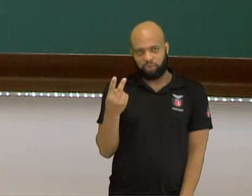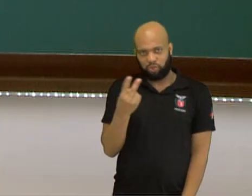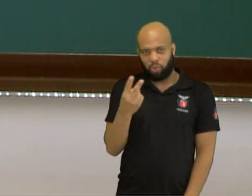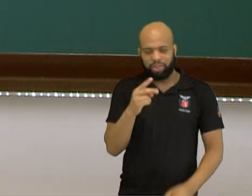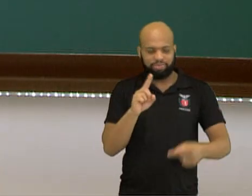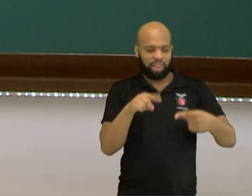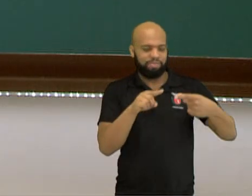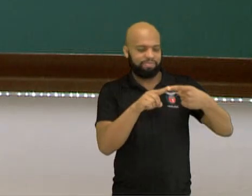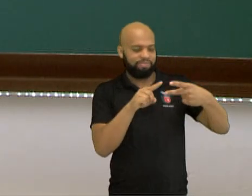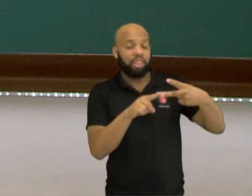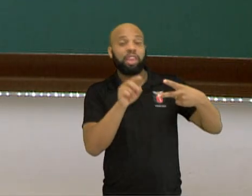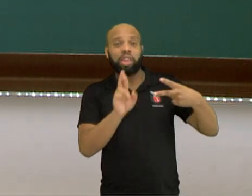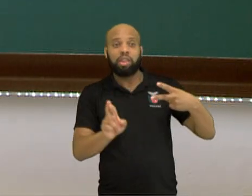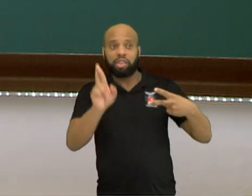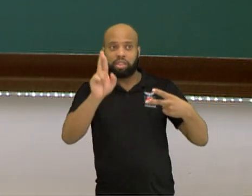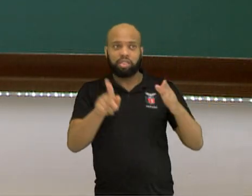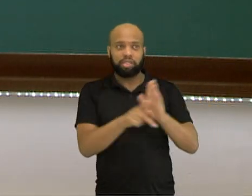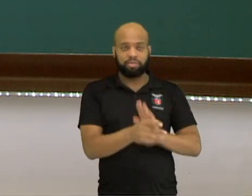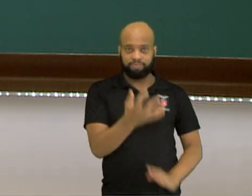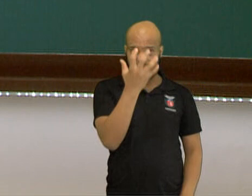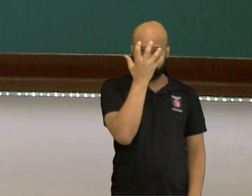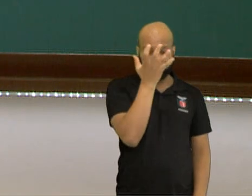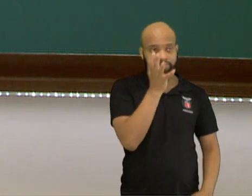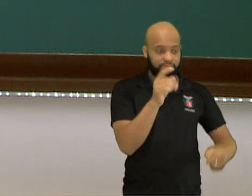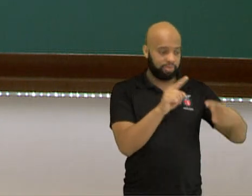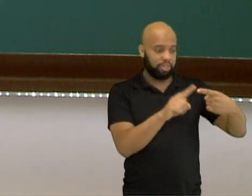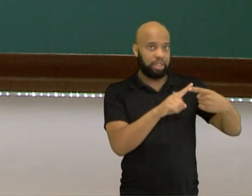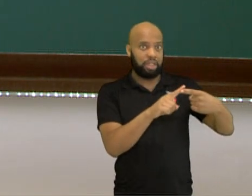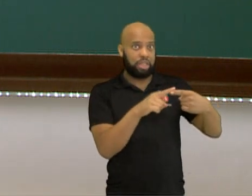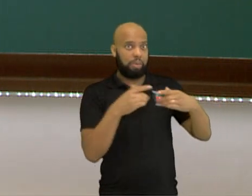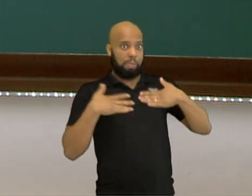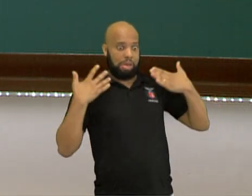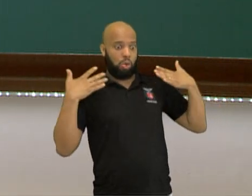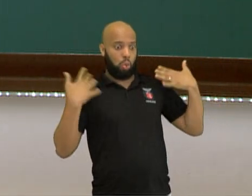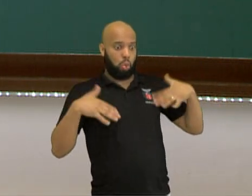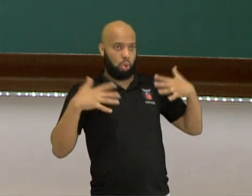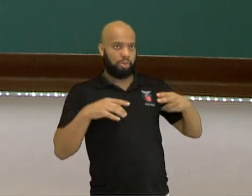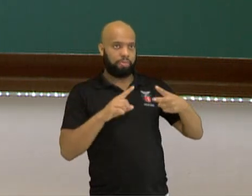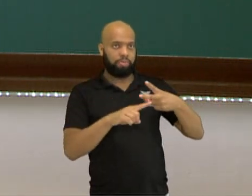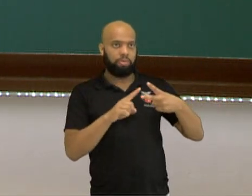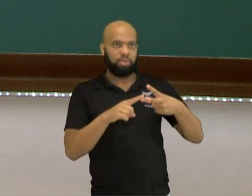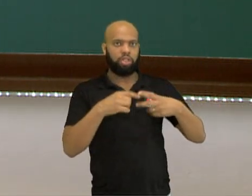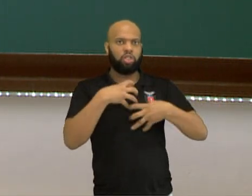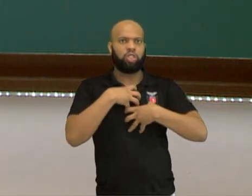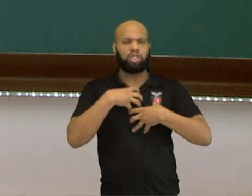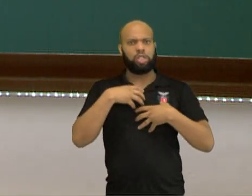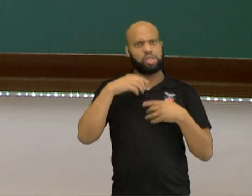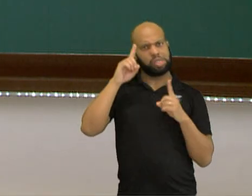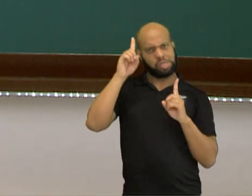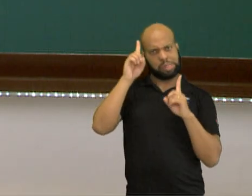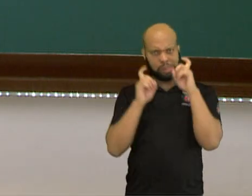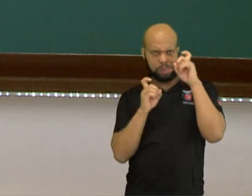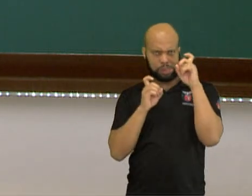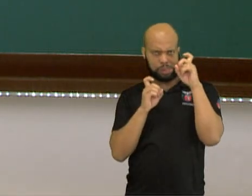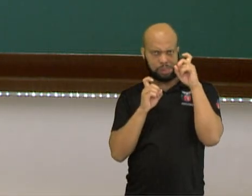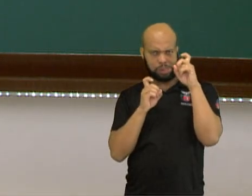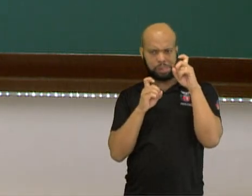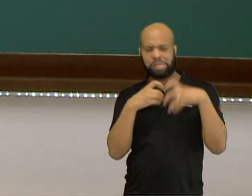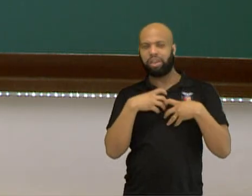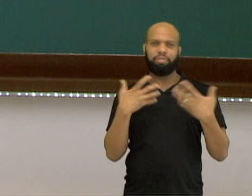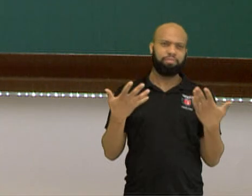representações. uma parece assustada e a outra parece mais